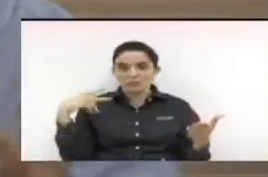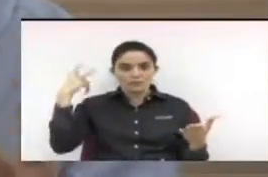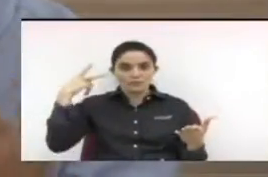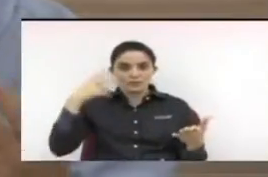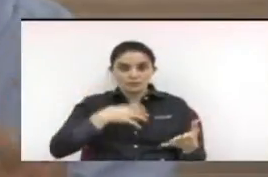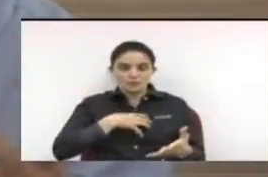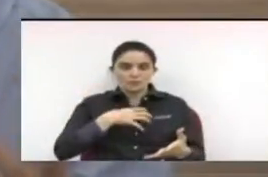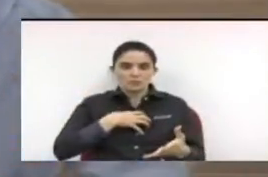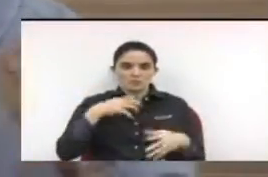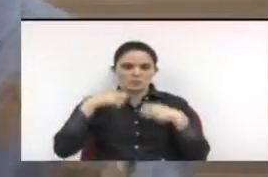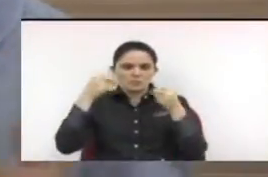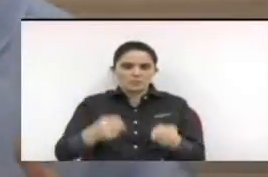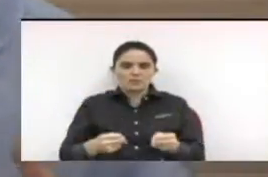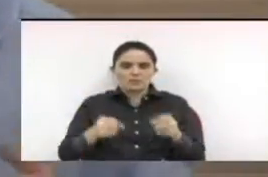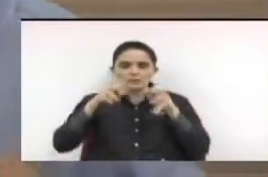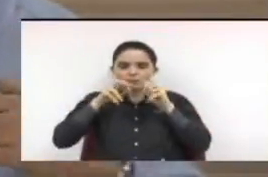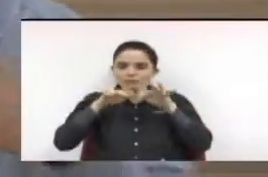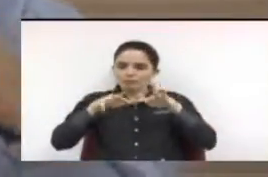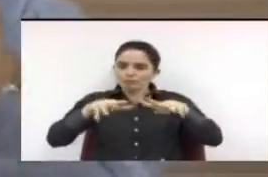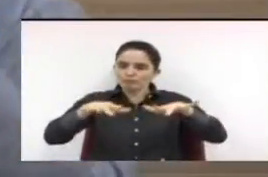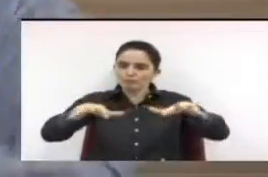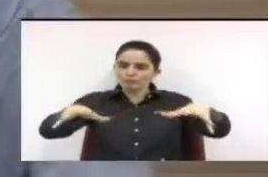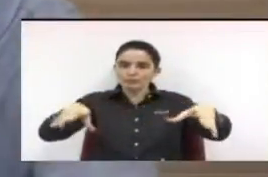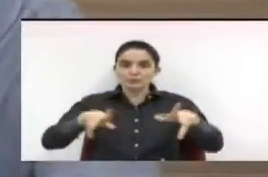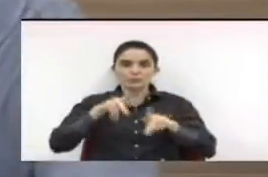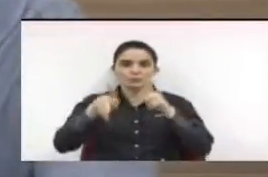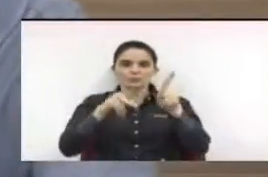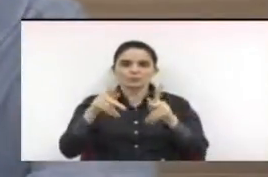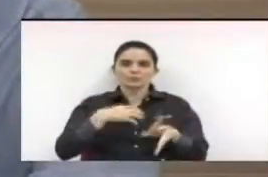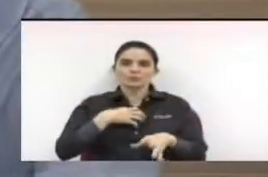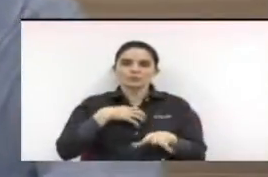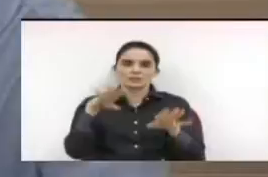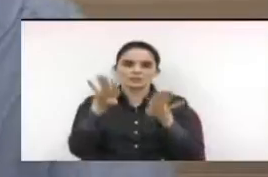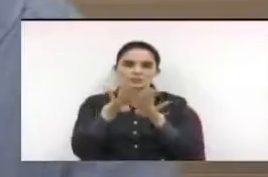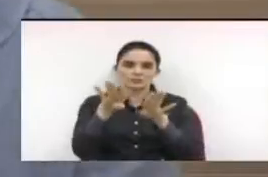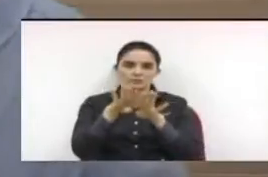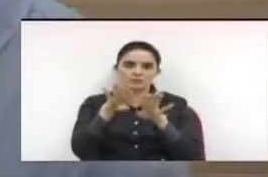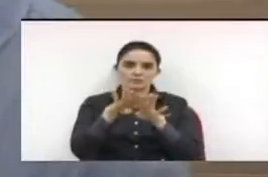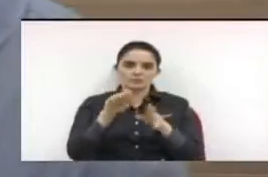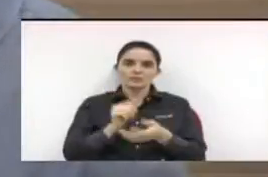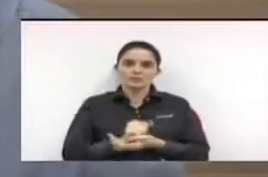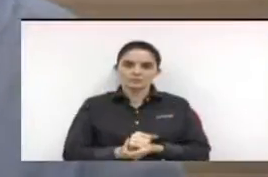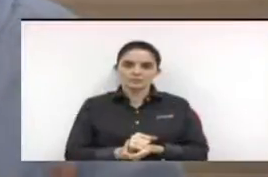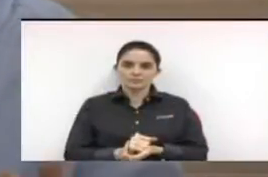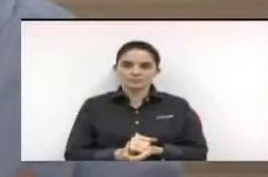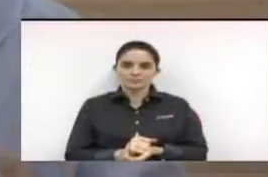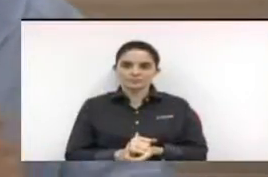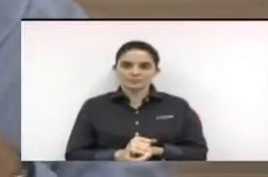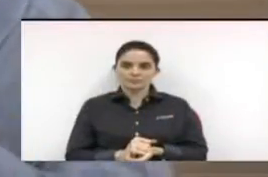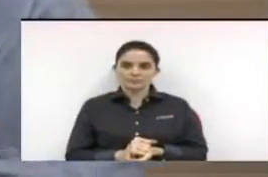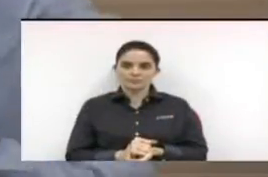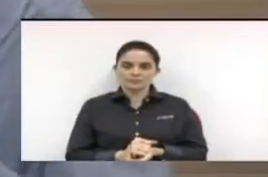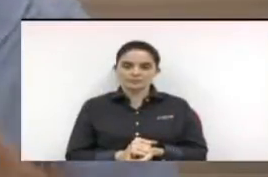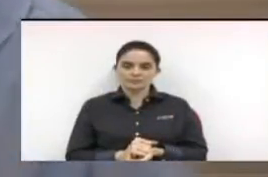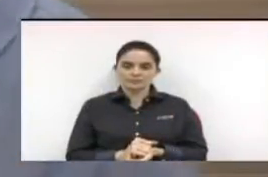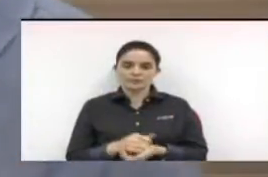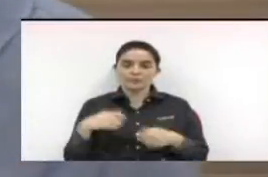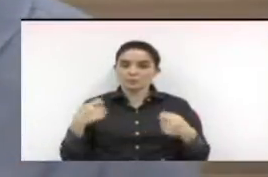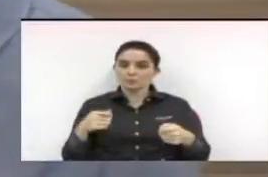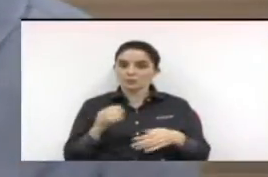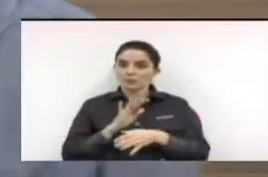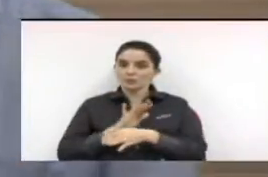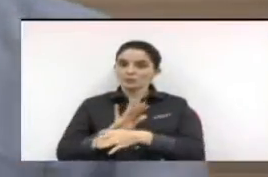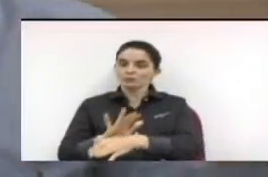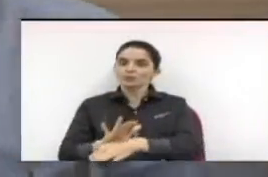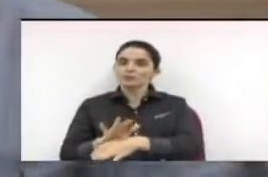acho que a forma de passar isso é nós reconhecermos esse OP como instrumento de modificação social e apoiarmos as